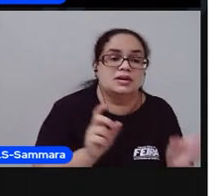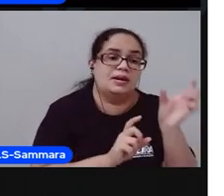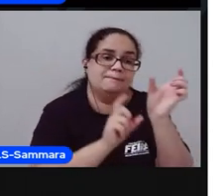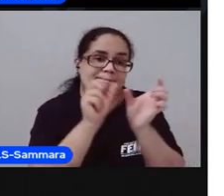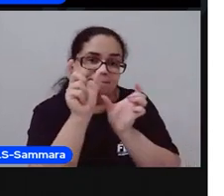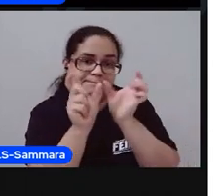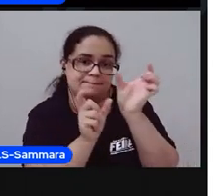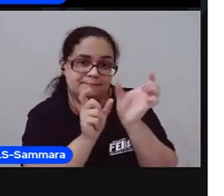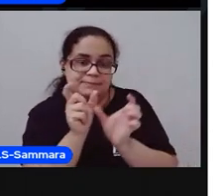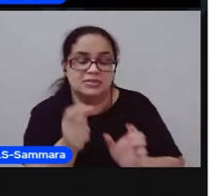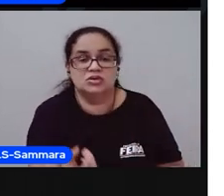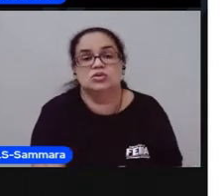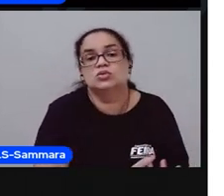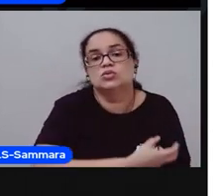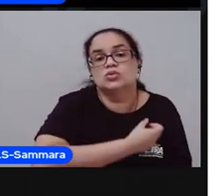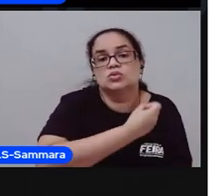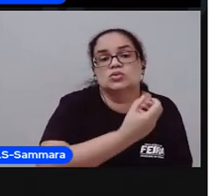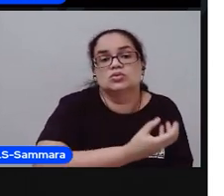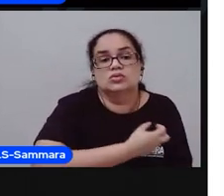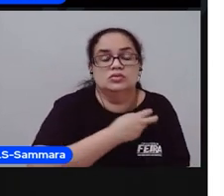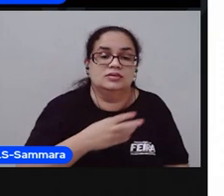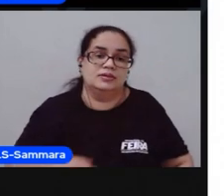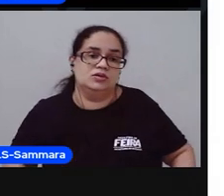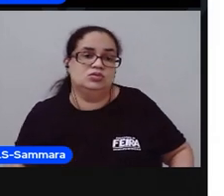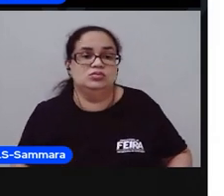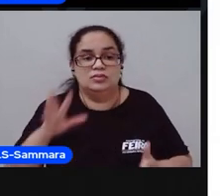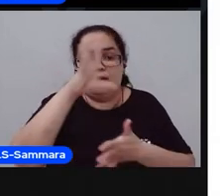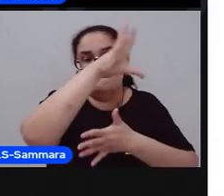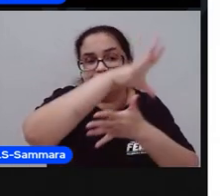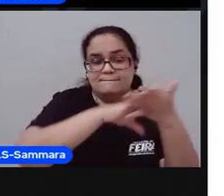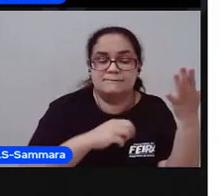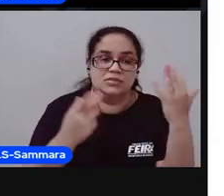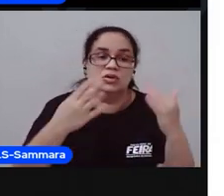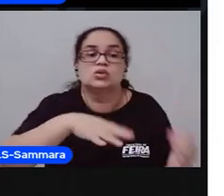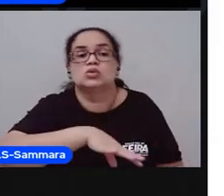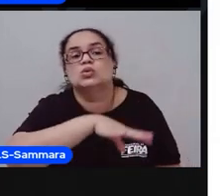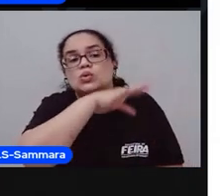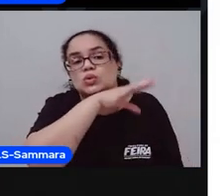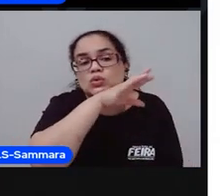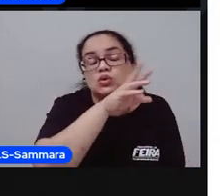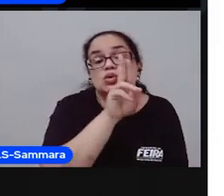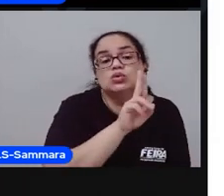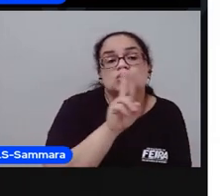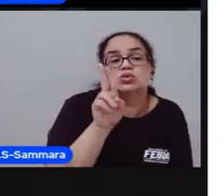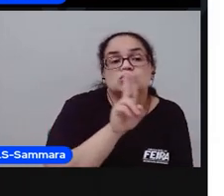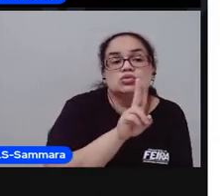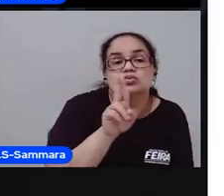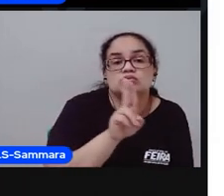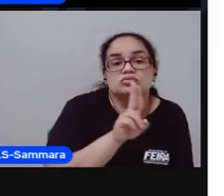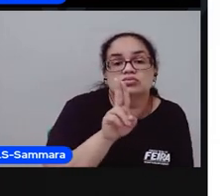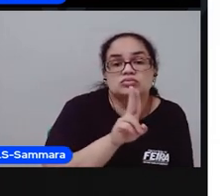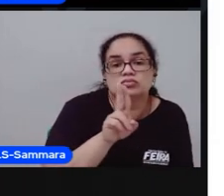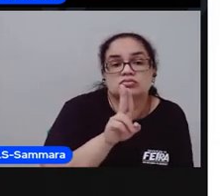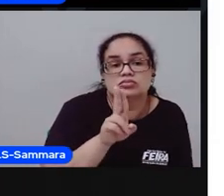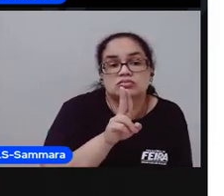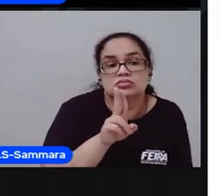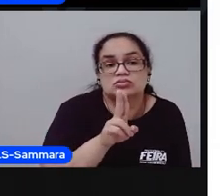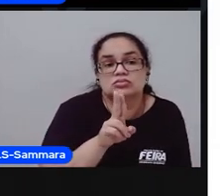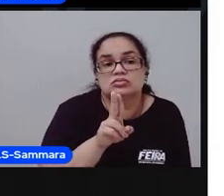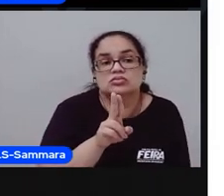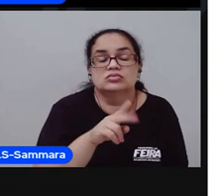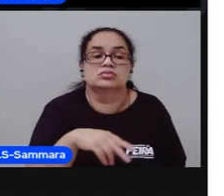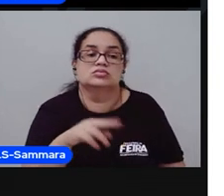poema. Você pode fazer mimica com esses animais, com o nome desses animais, para mimicas com